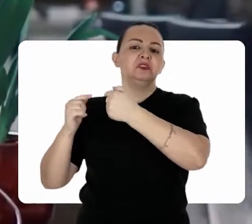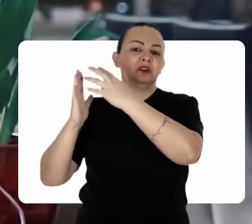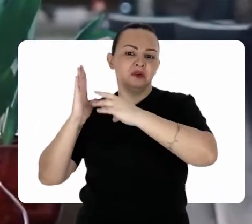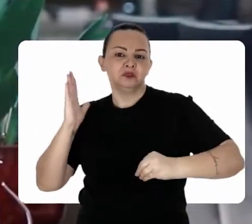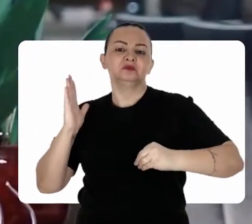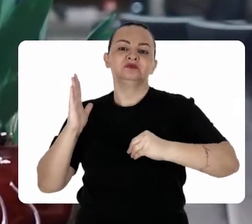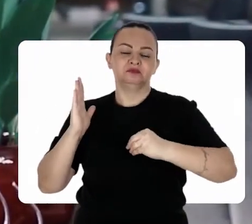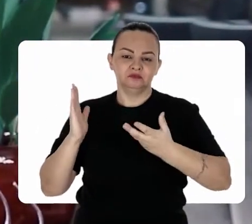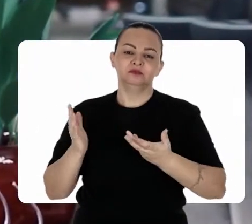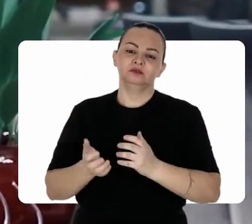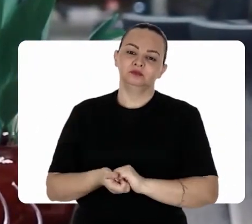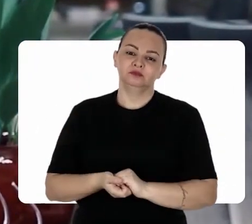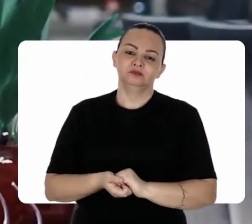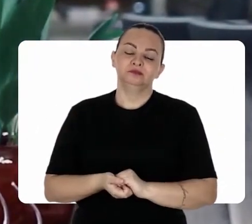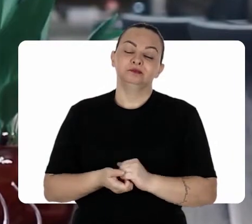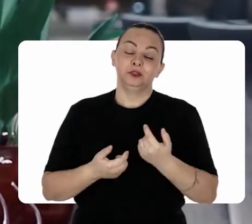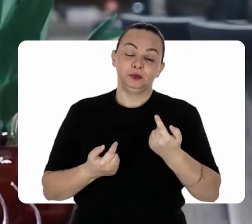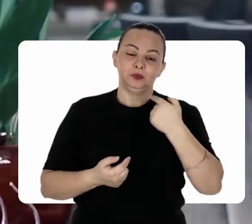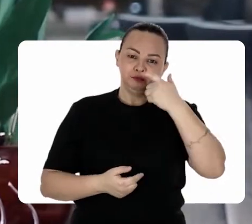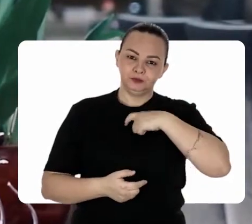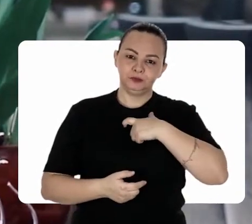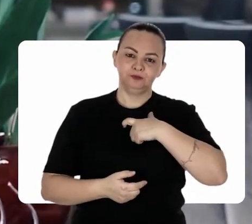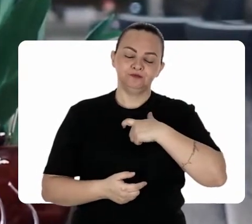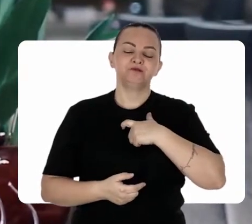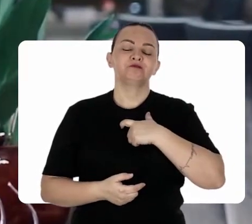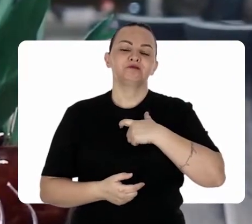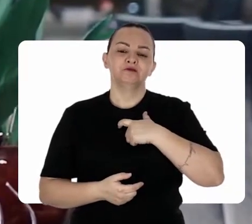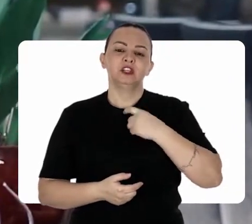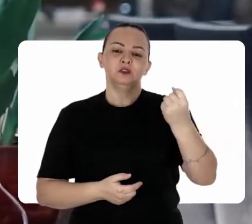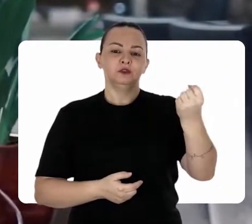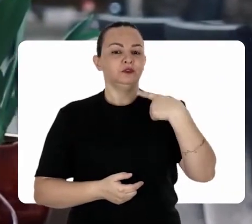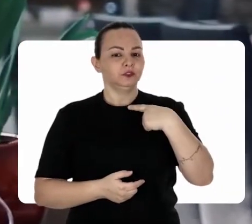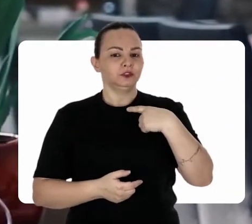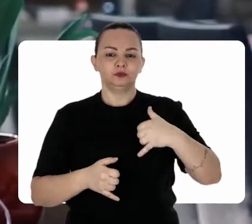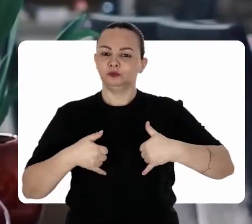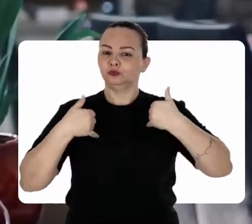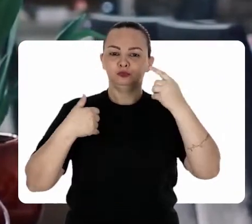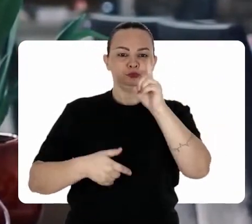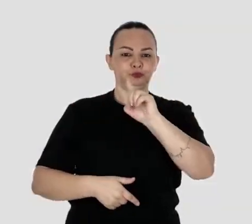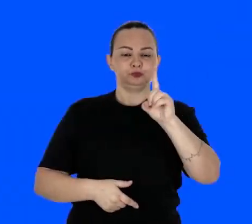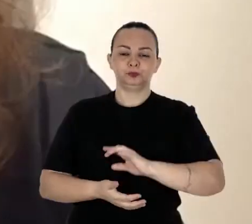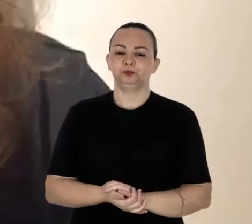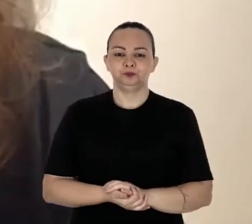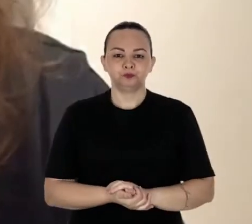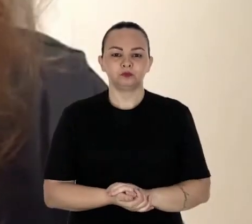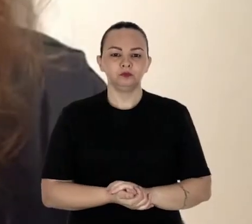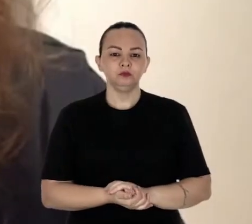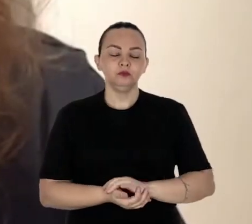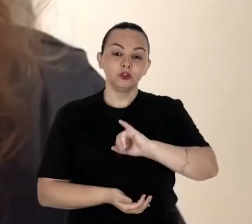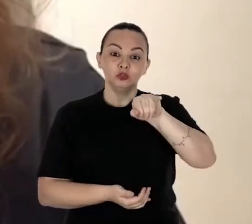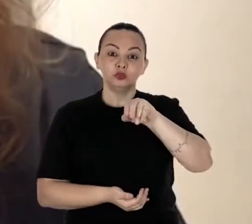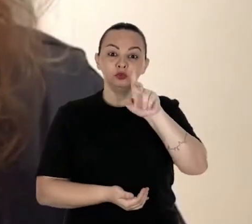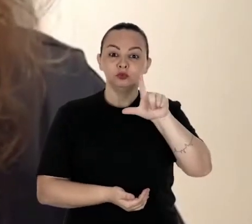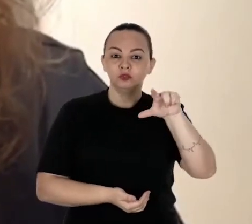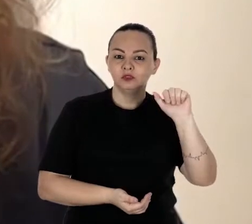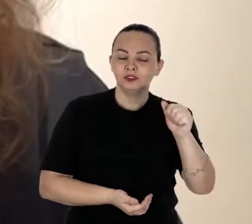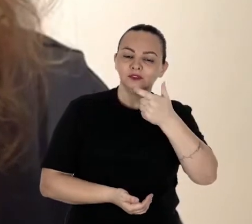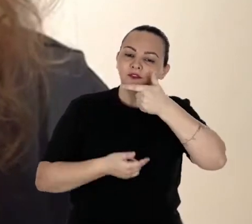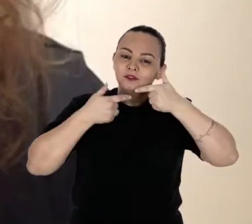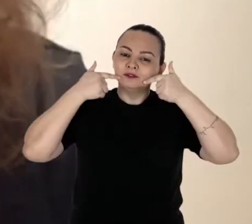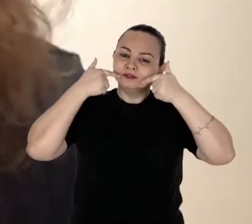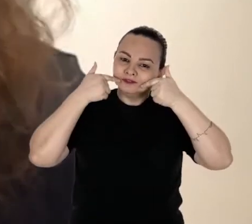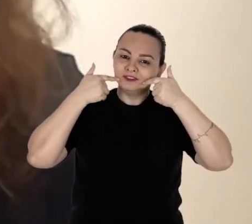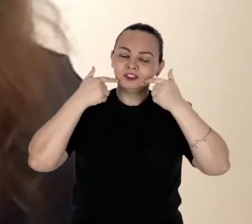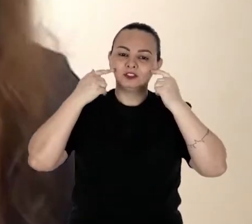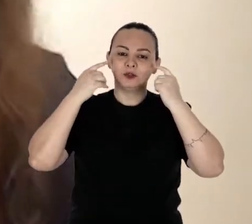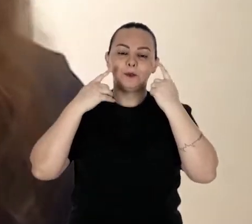superação. Na boa. Isso, pra mim, é mais uma ofensa do que um elogio. Julia está sorridente. Ela tem pele